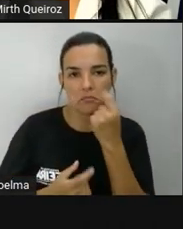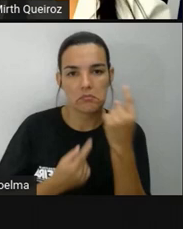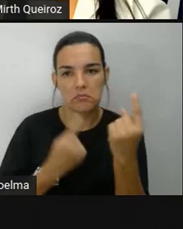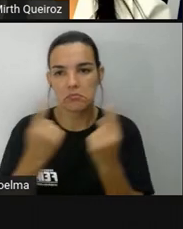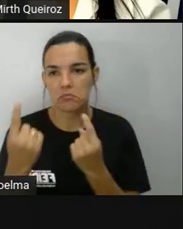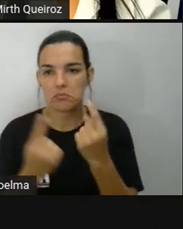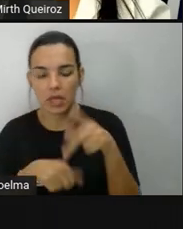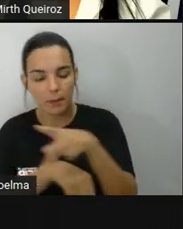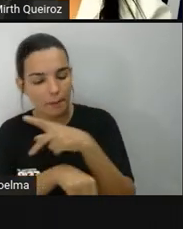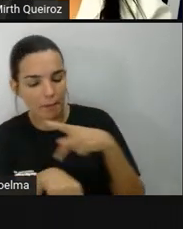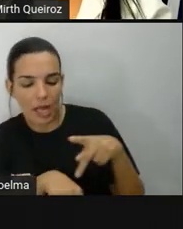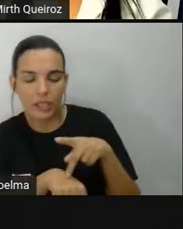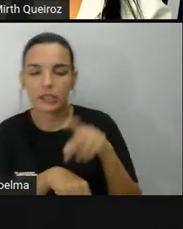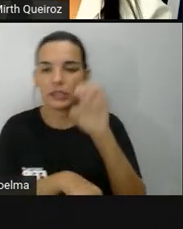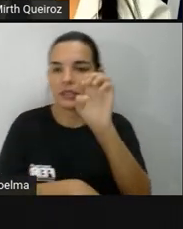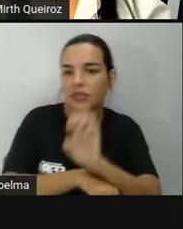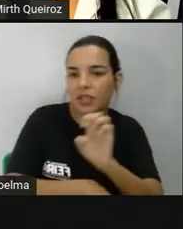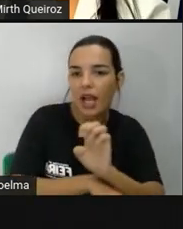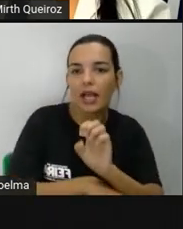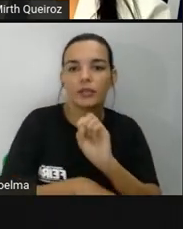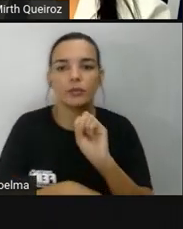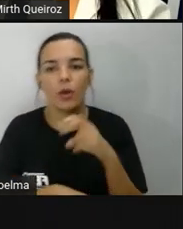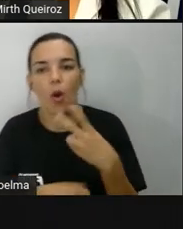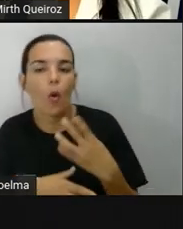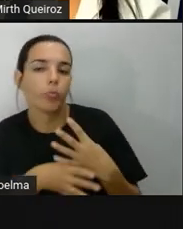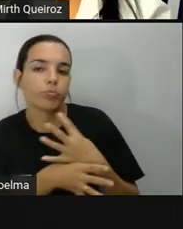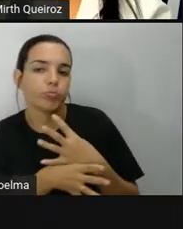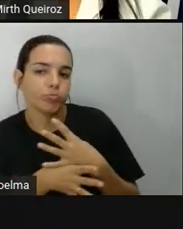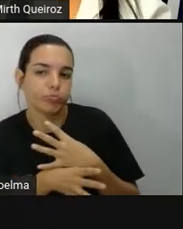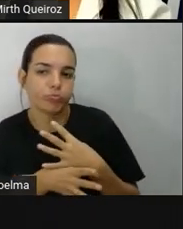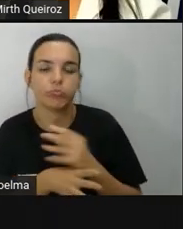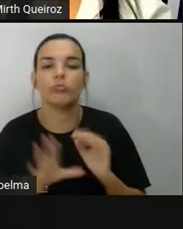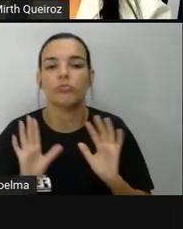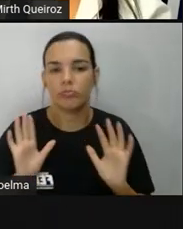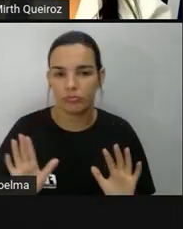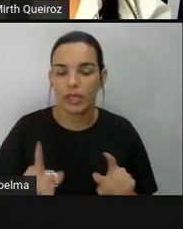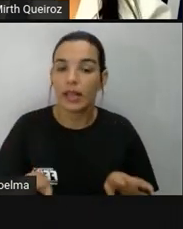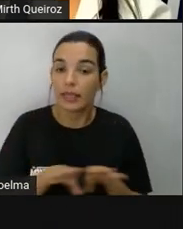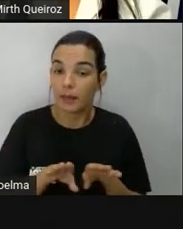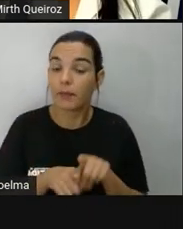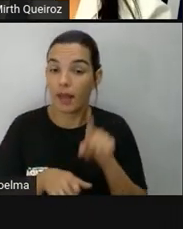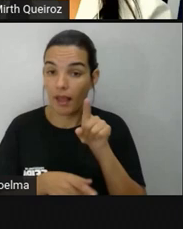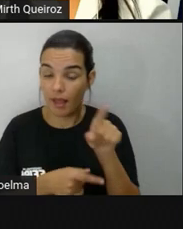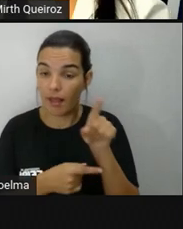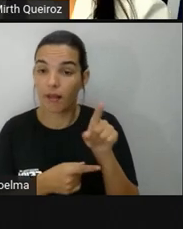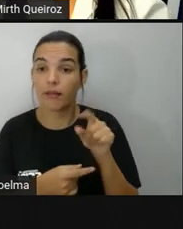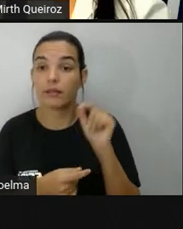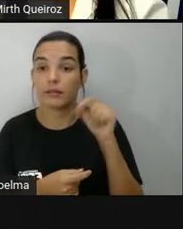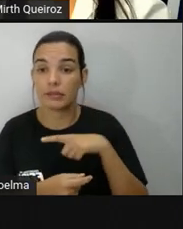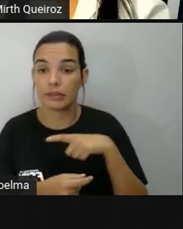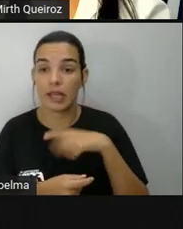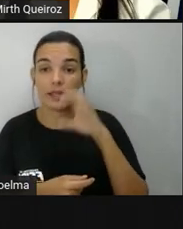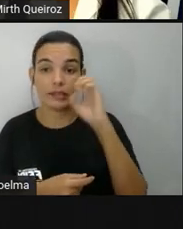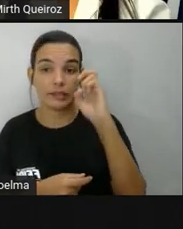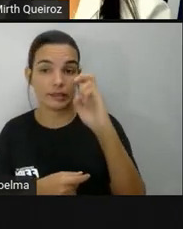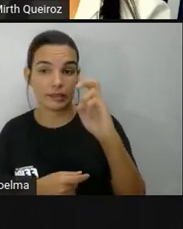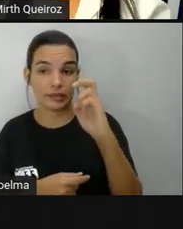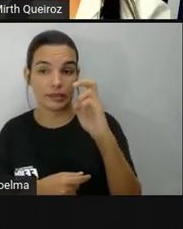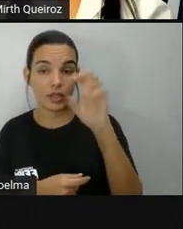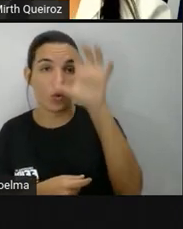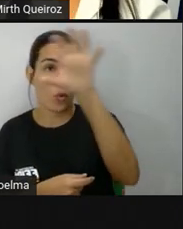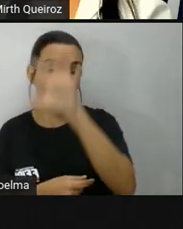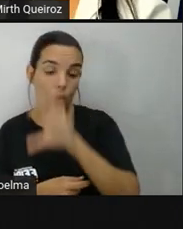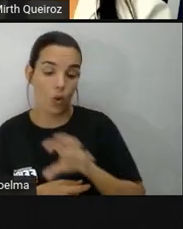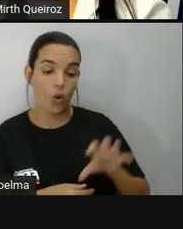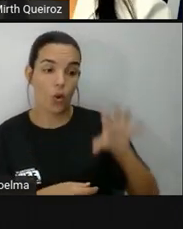país ou cada estado, né? É a partir dessa rosa dos ventos também que nós temos aí as cinco regiões do Brasil, que